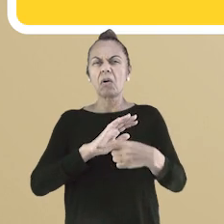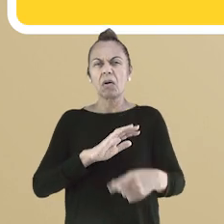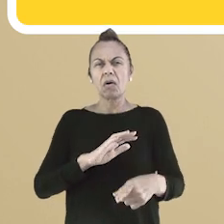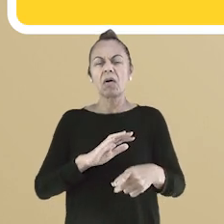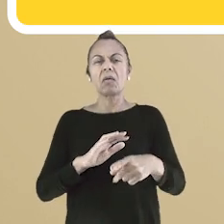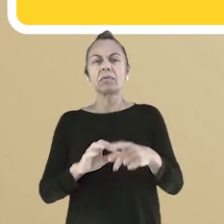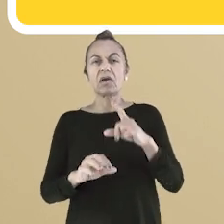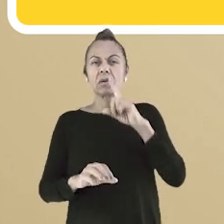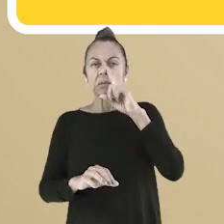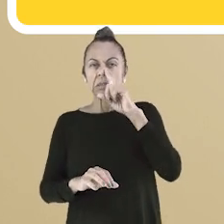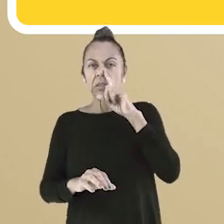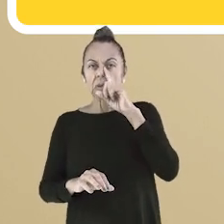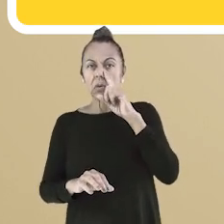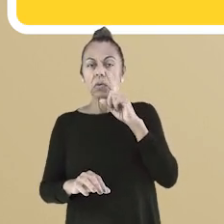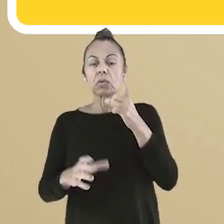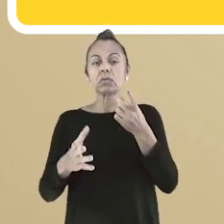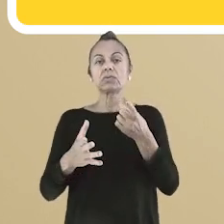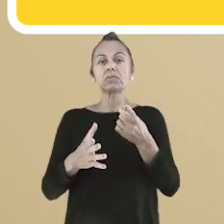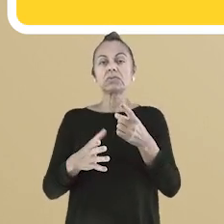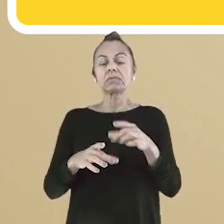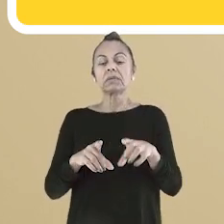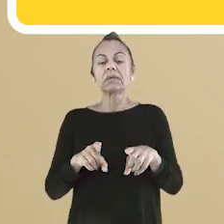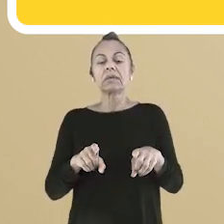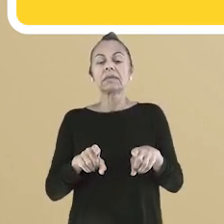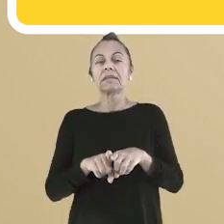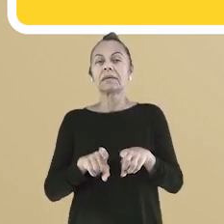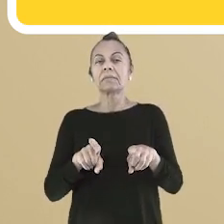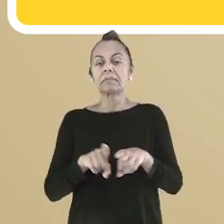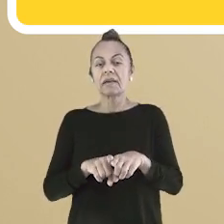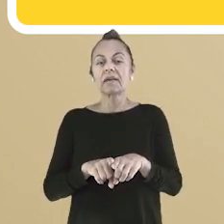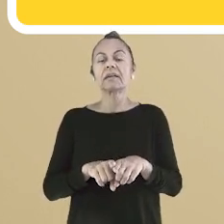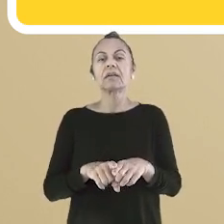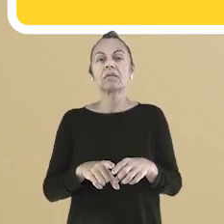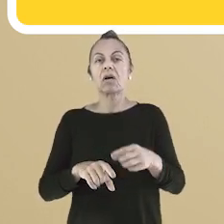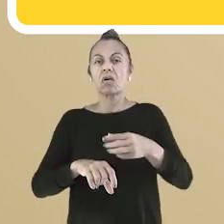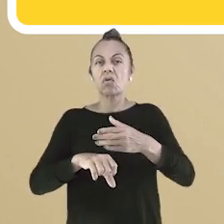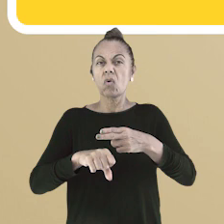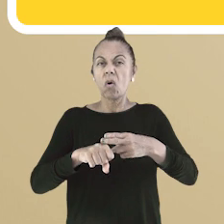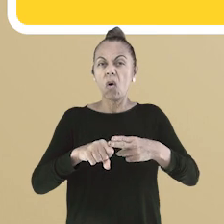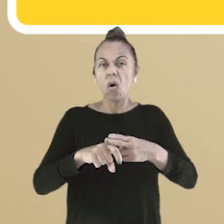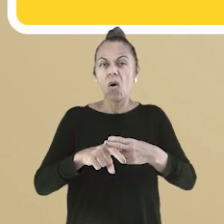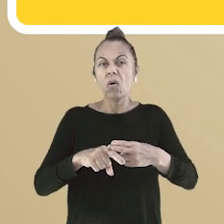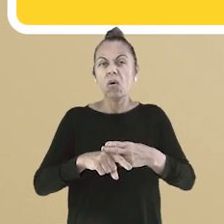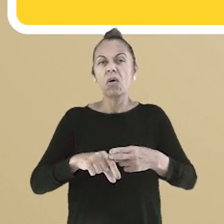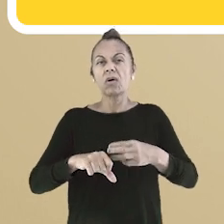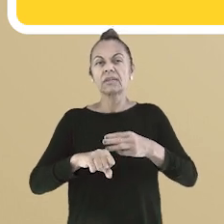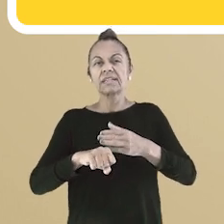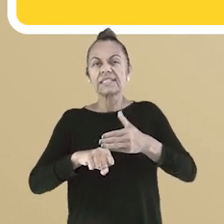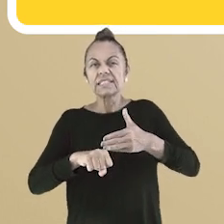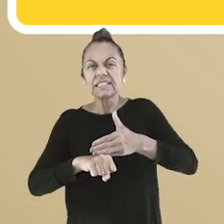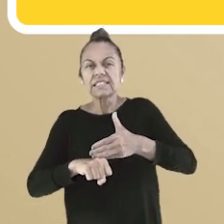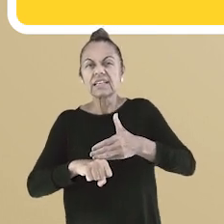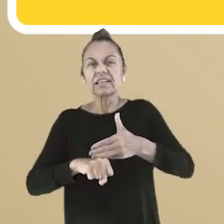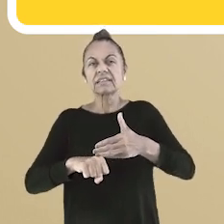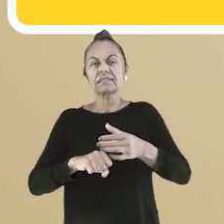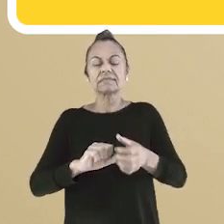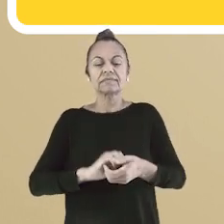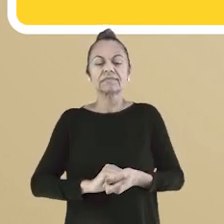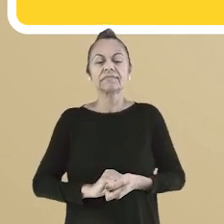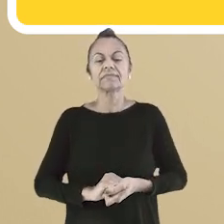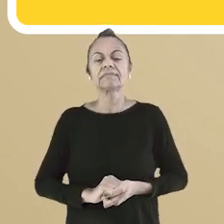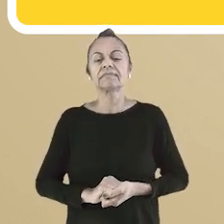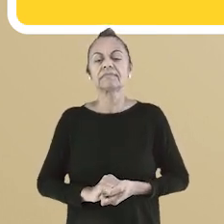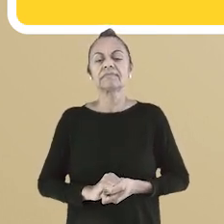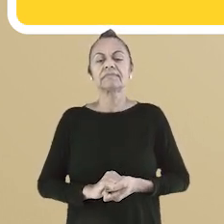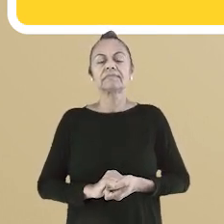canalizações com ácidos, equipamentos de salvamento aquático, partes de equipamentos móveis, além de dispositivos de